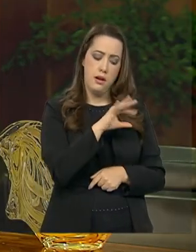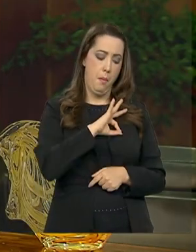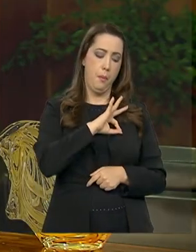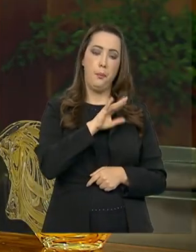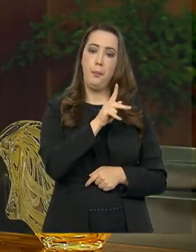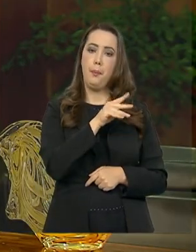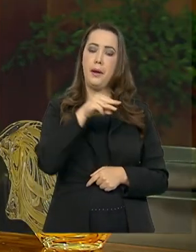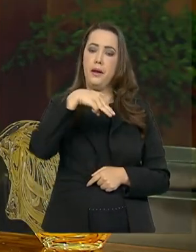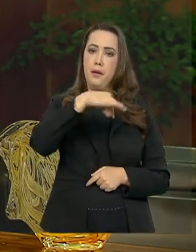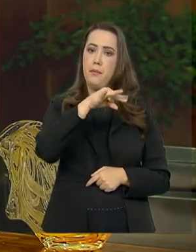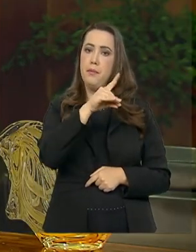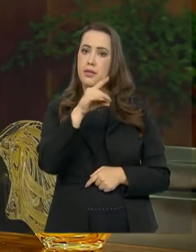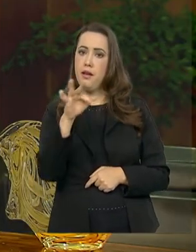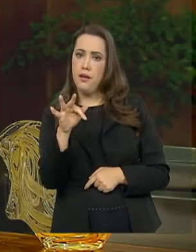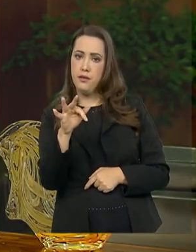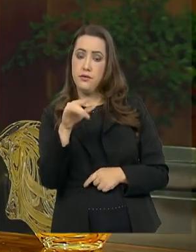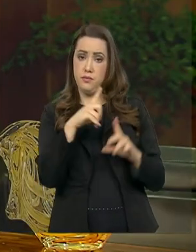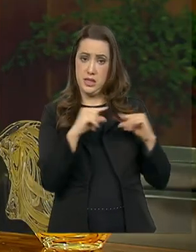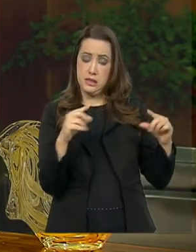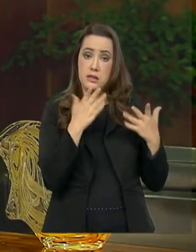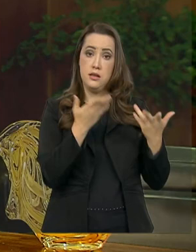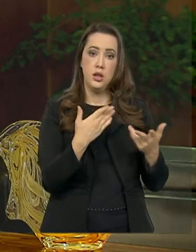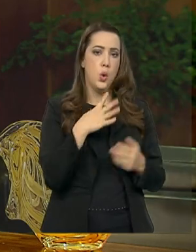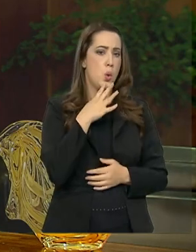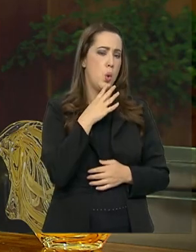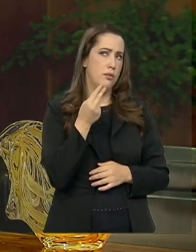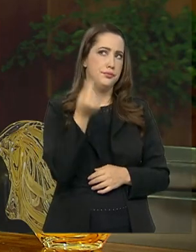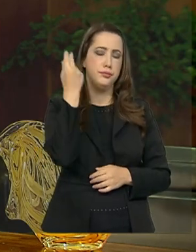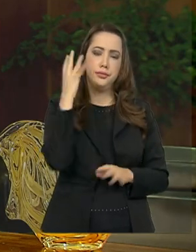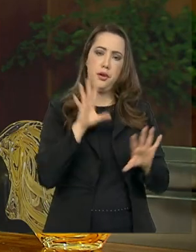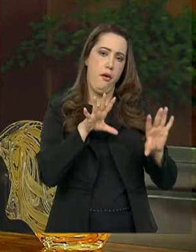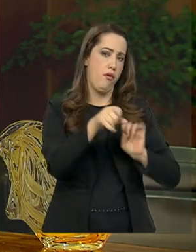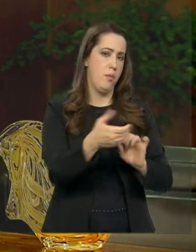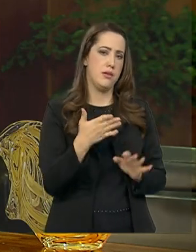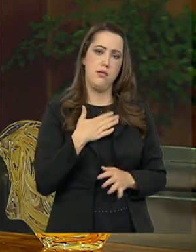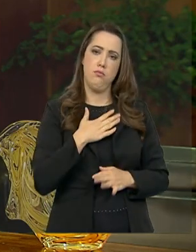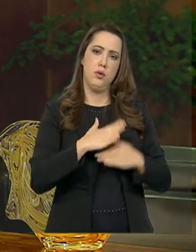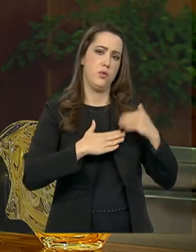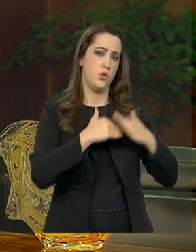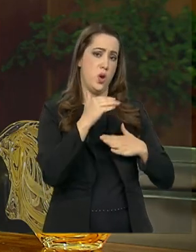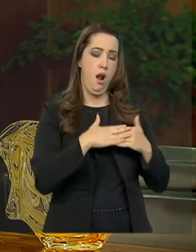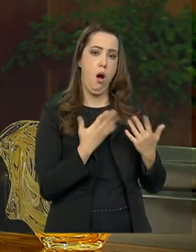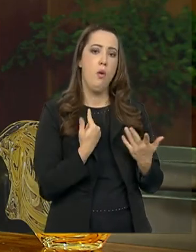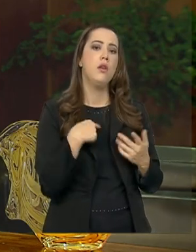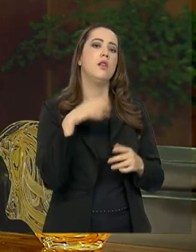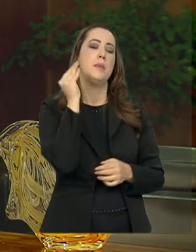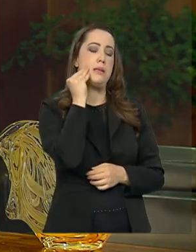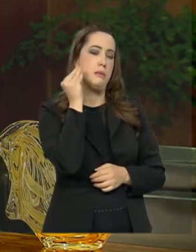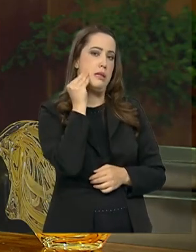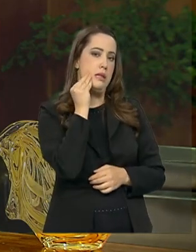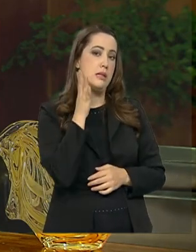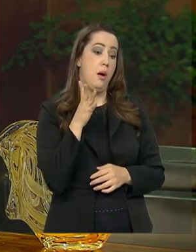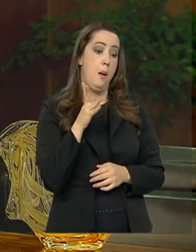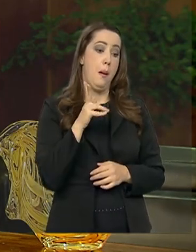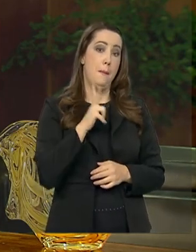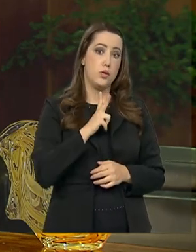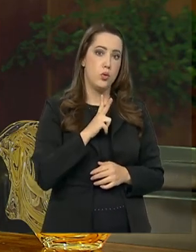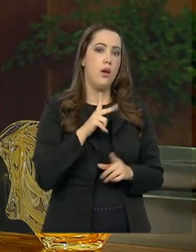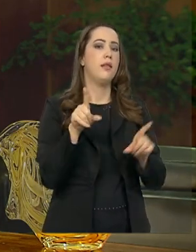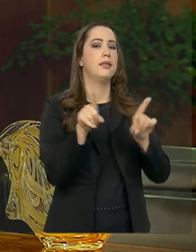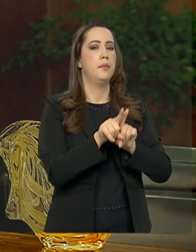conheço desde a minha formação profissional, quanto da minha esfera pessoal também. É um tema importante que a discussão seja